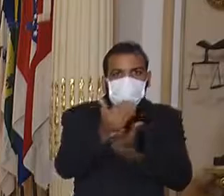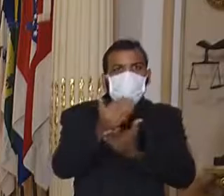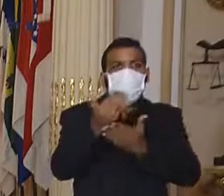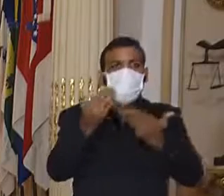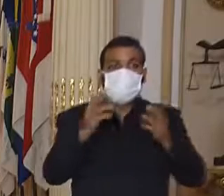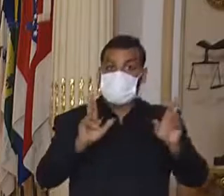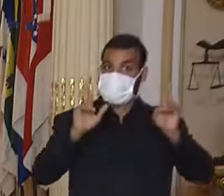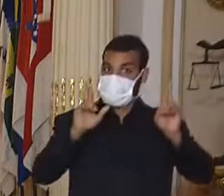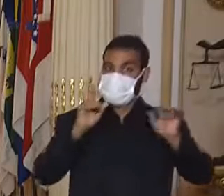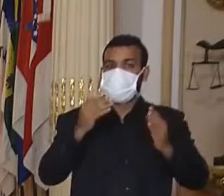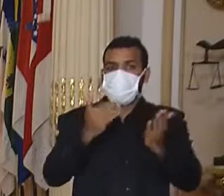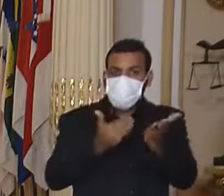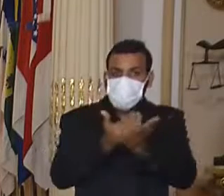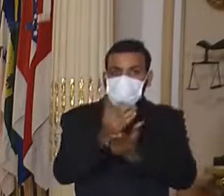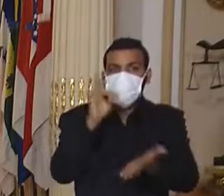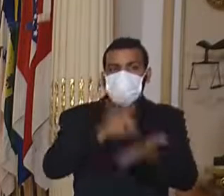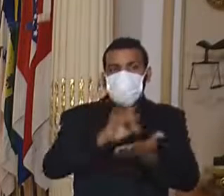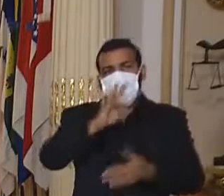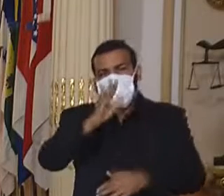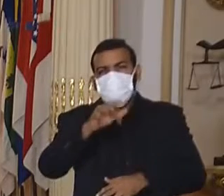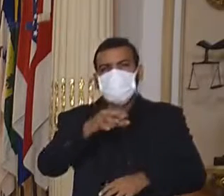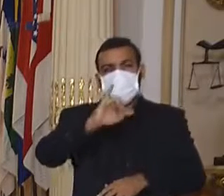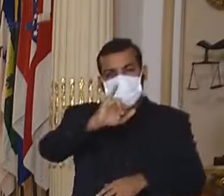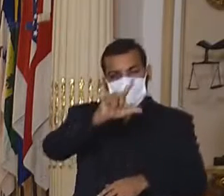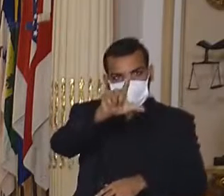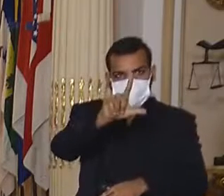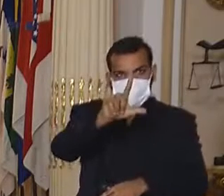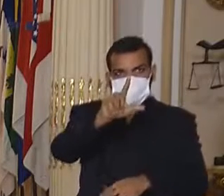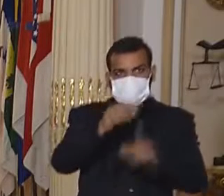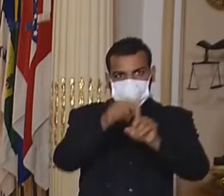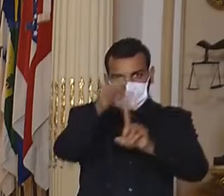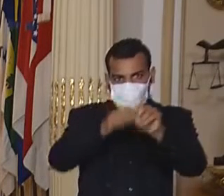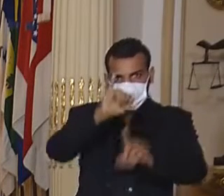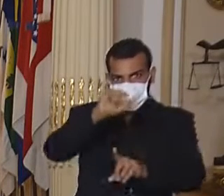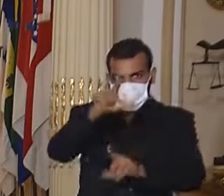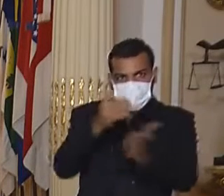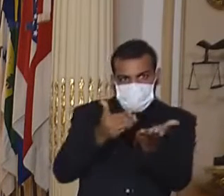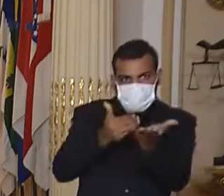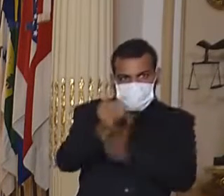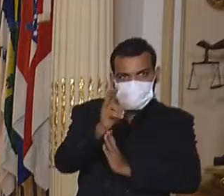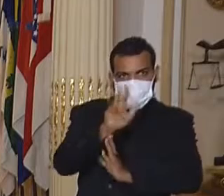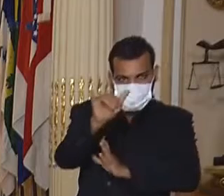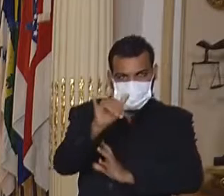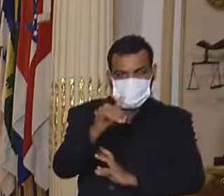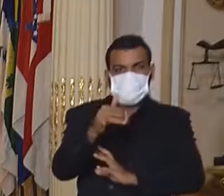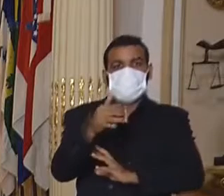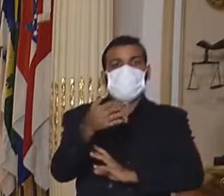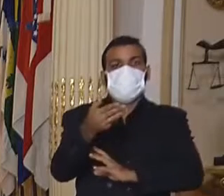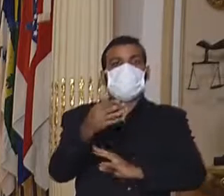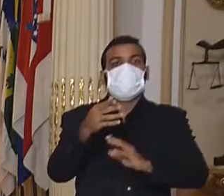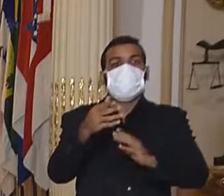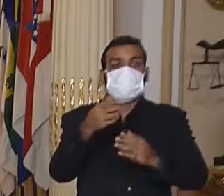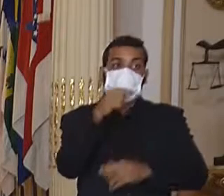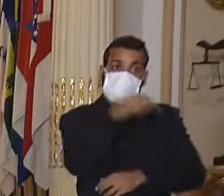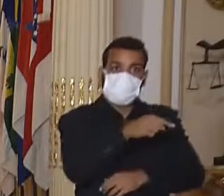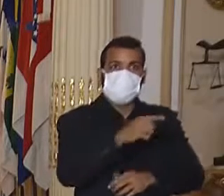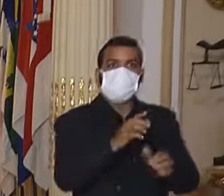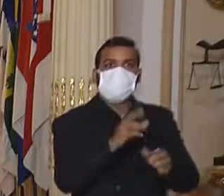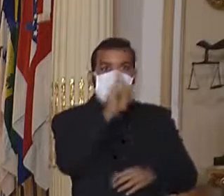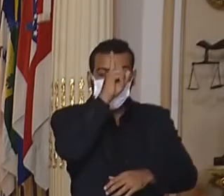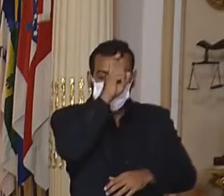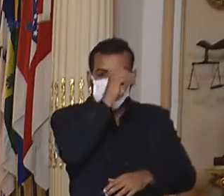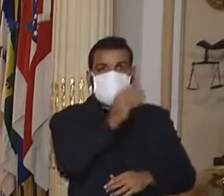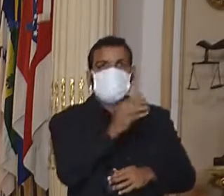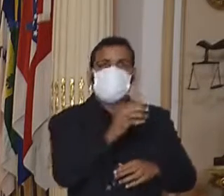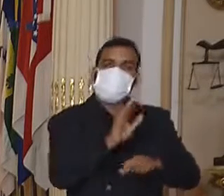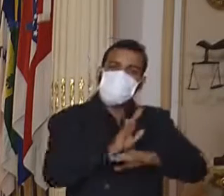expectativa é comece no mês de julho, para dar essa retaguarda ao hospital